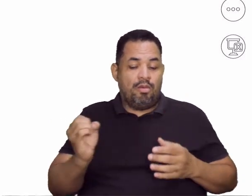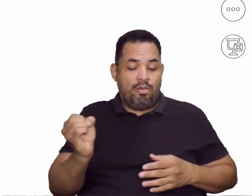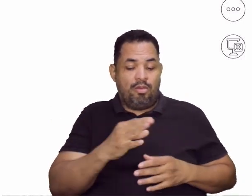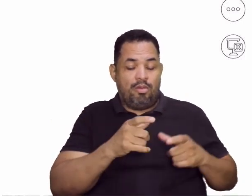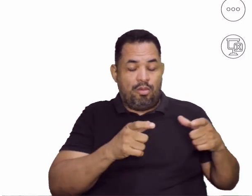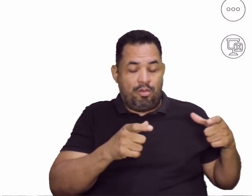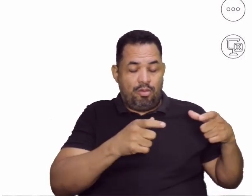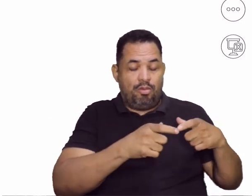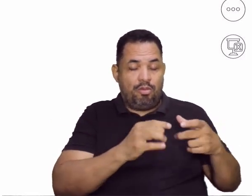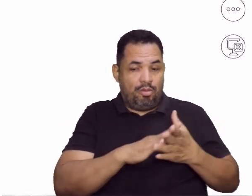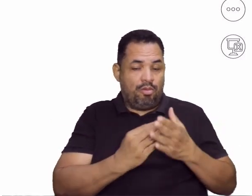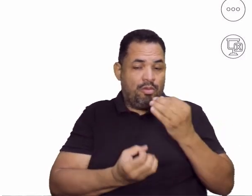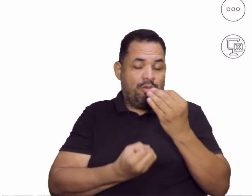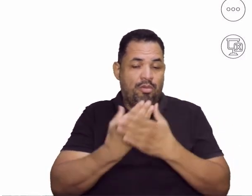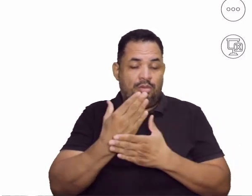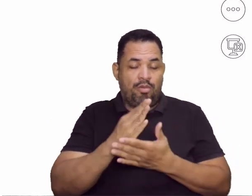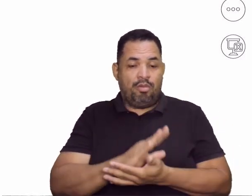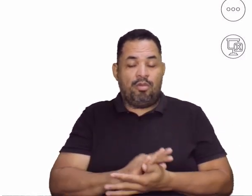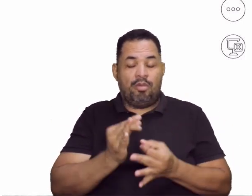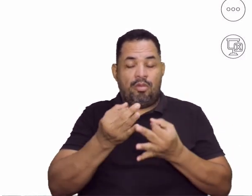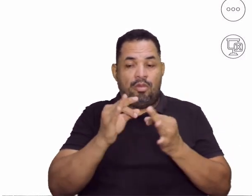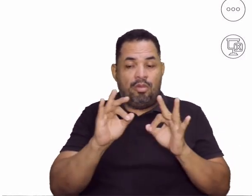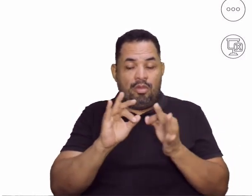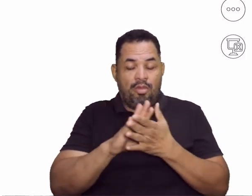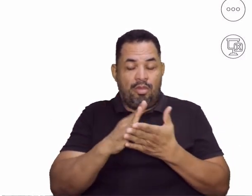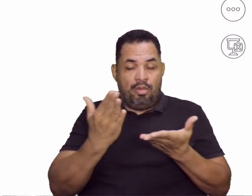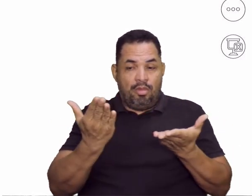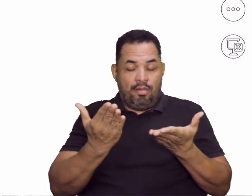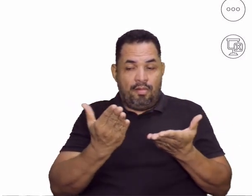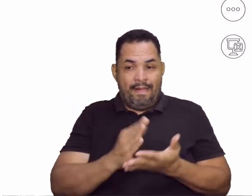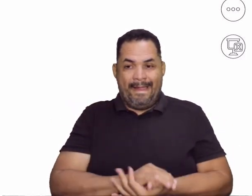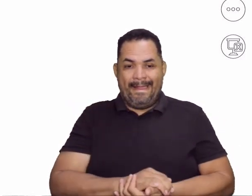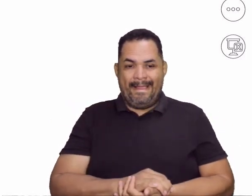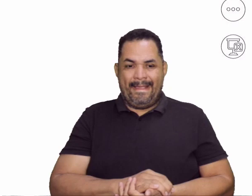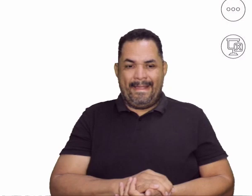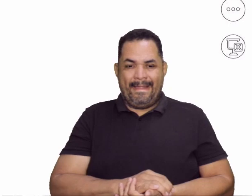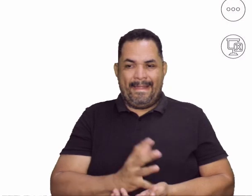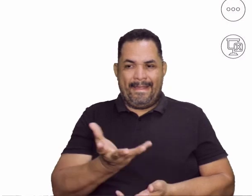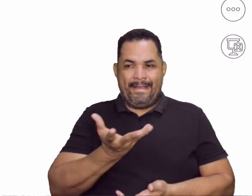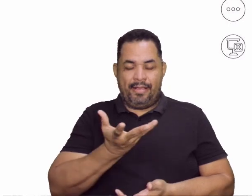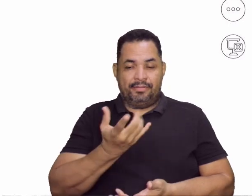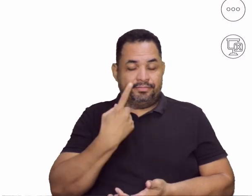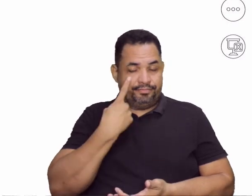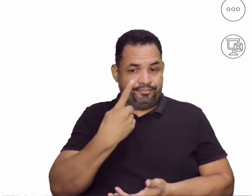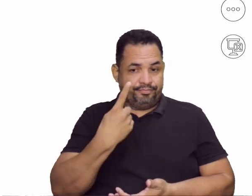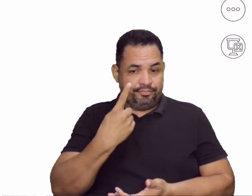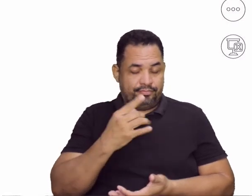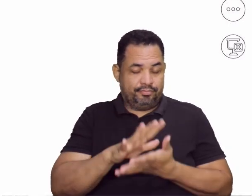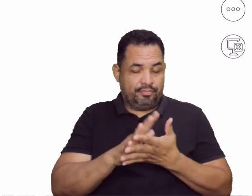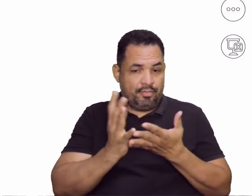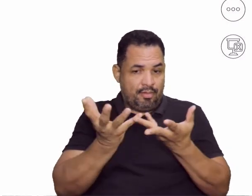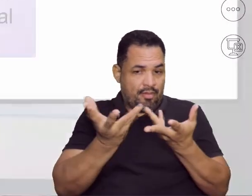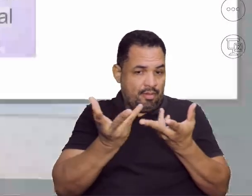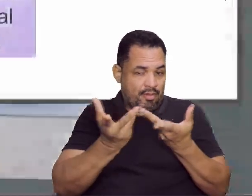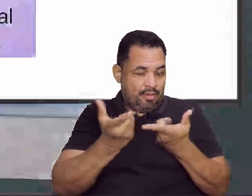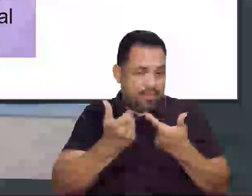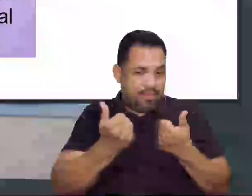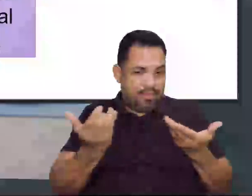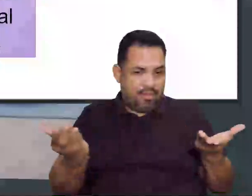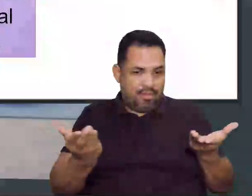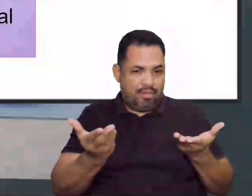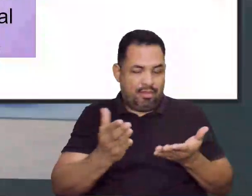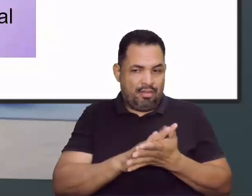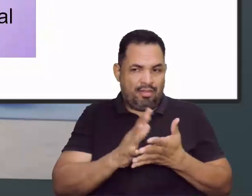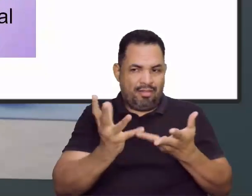criar um jogo digital simples. E aí, eu quero ver agora as habilidades de vocês.